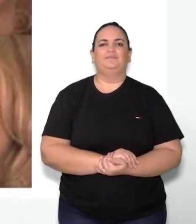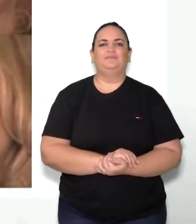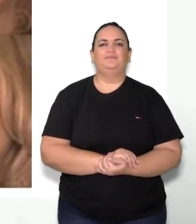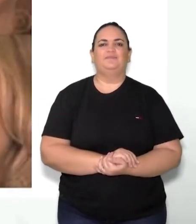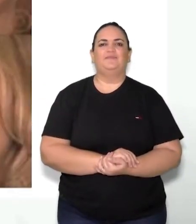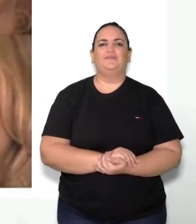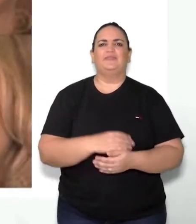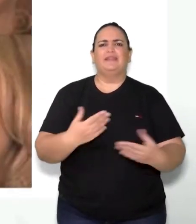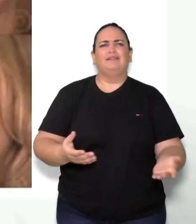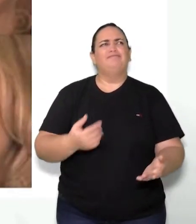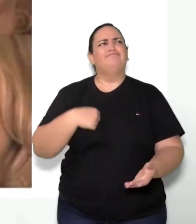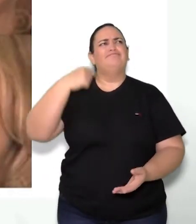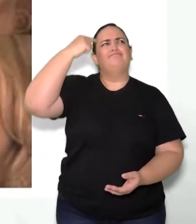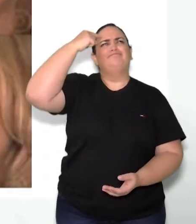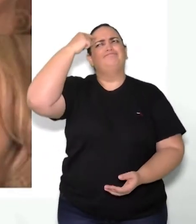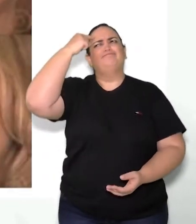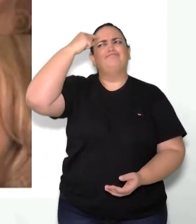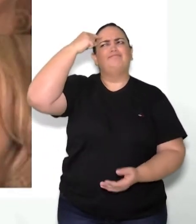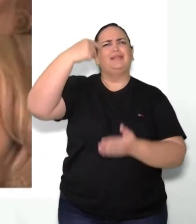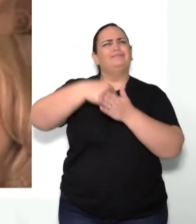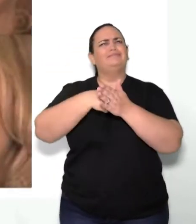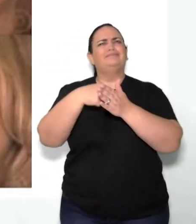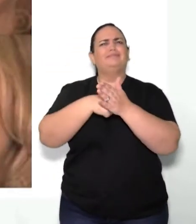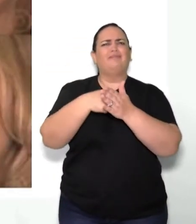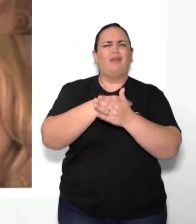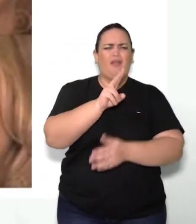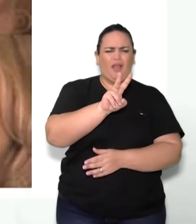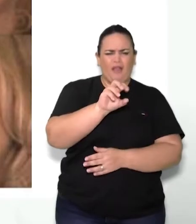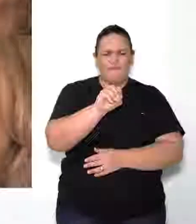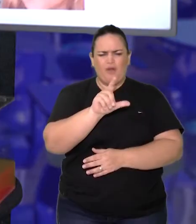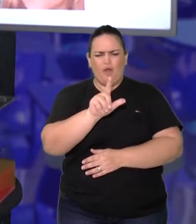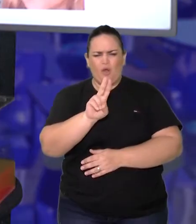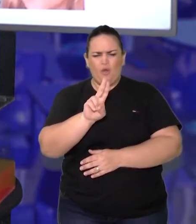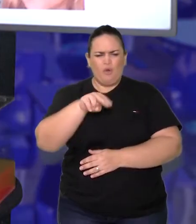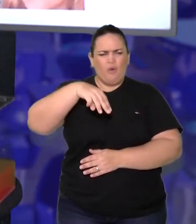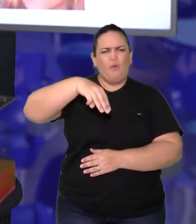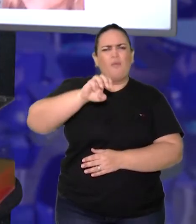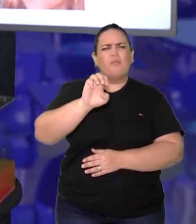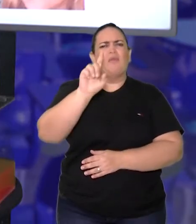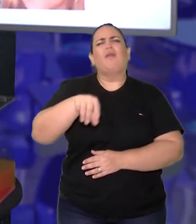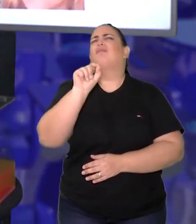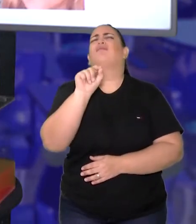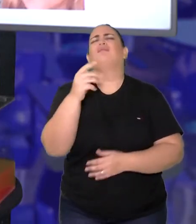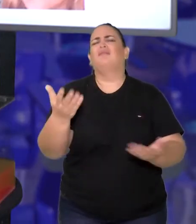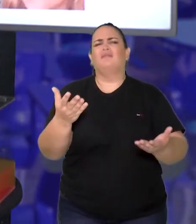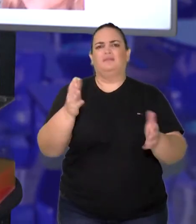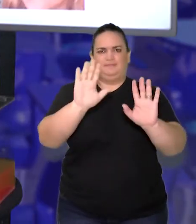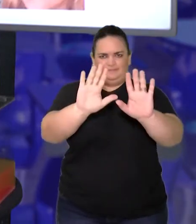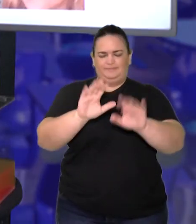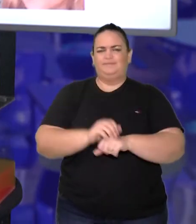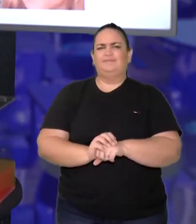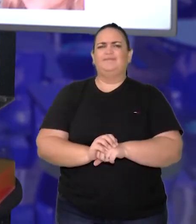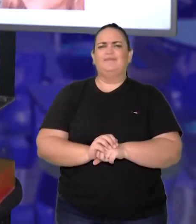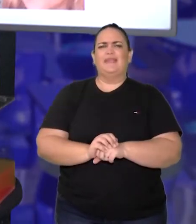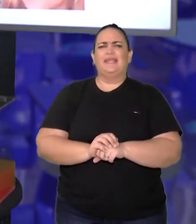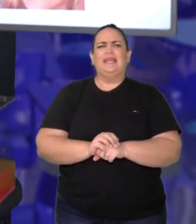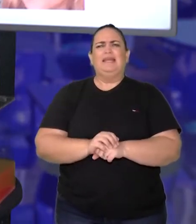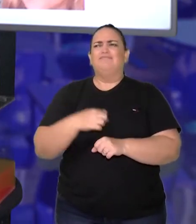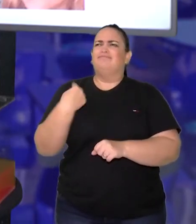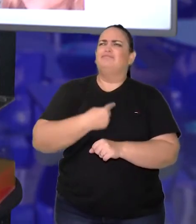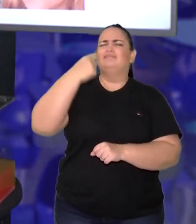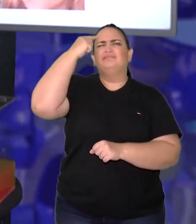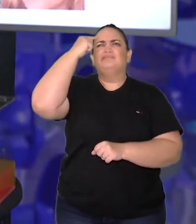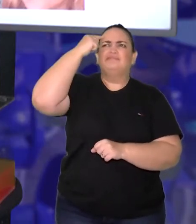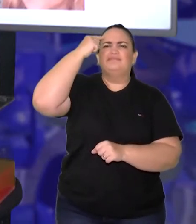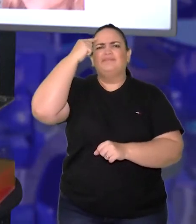Aí a gente se pergunta, o que danado é volume? A maioria das vezes, quando a gente pensa em trabalhar esse